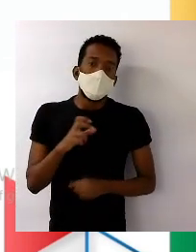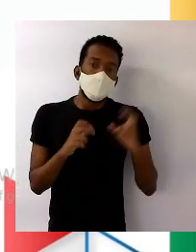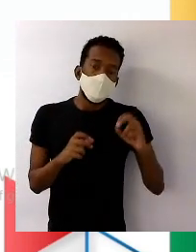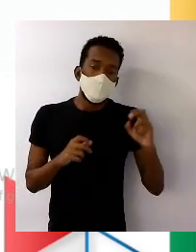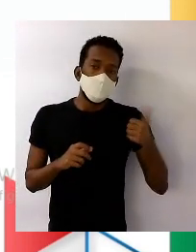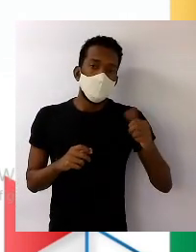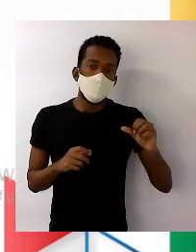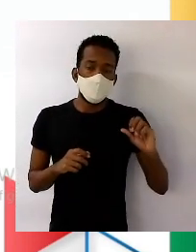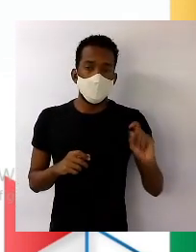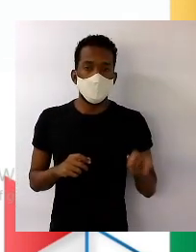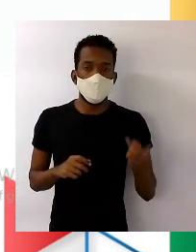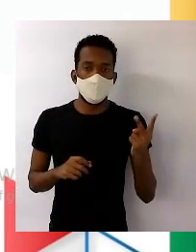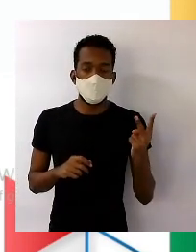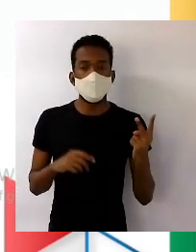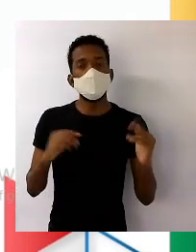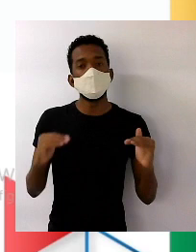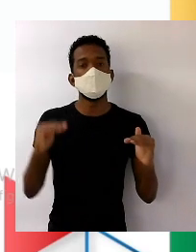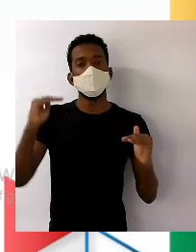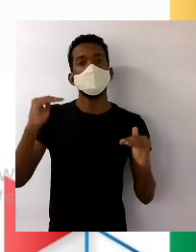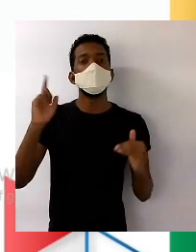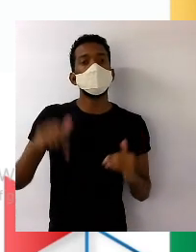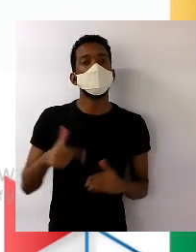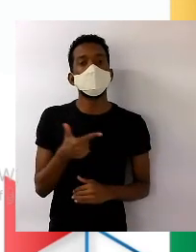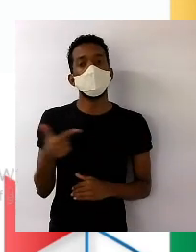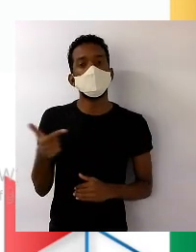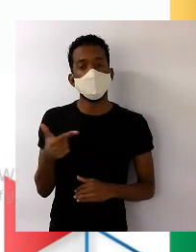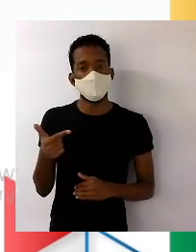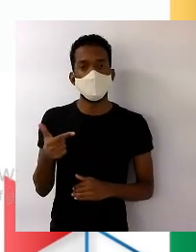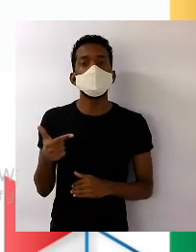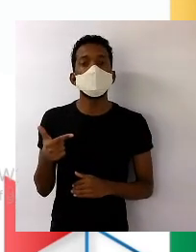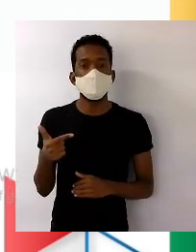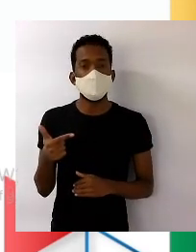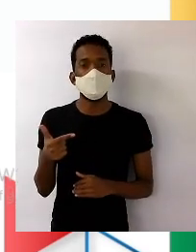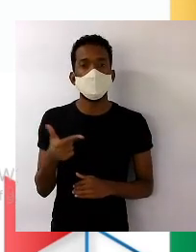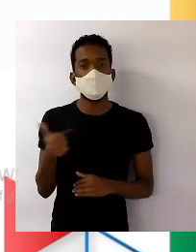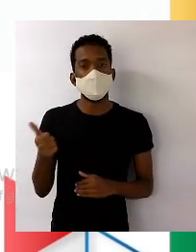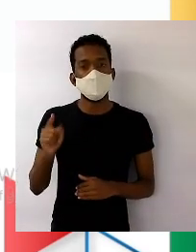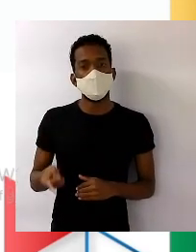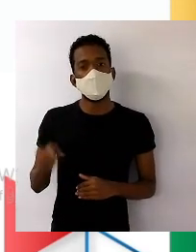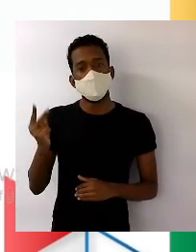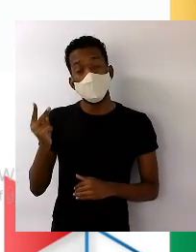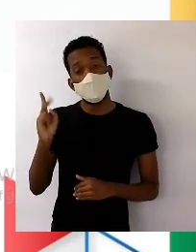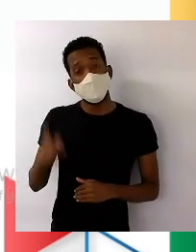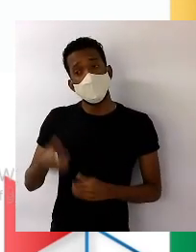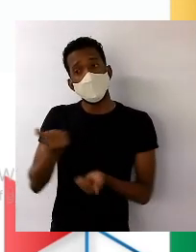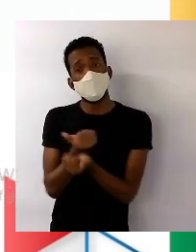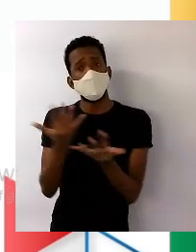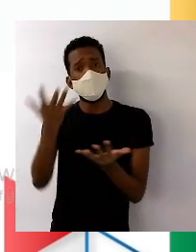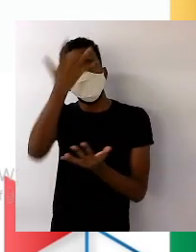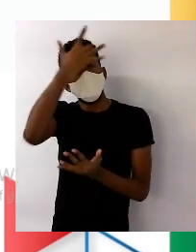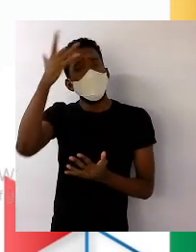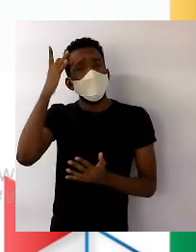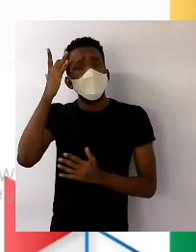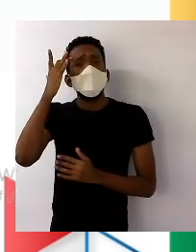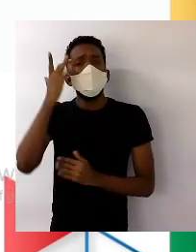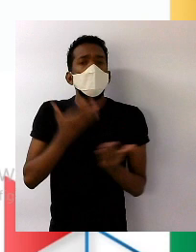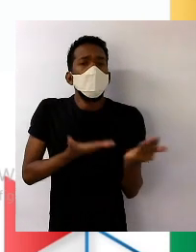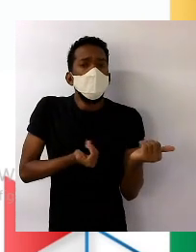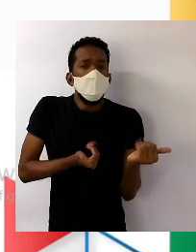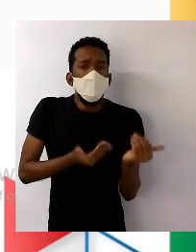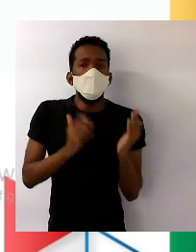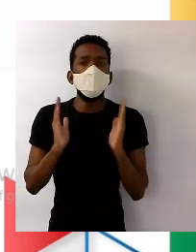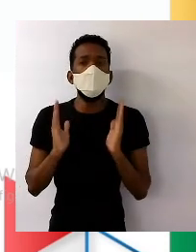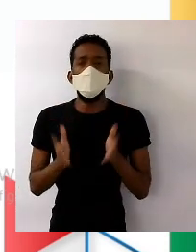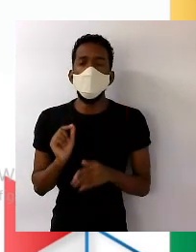para 21 anos. A gente já vê que essa quantidade de pessoas jovens,